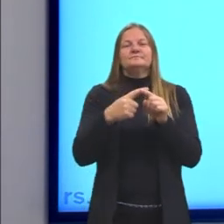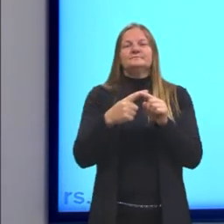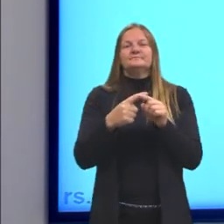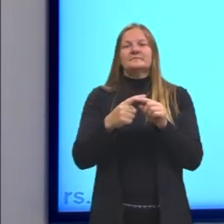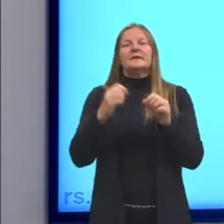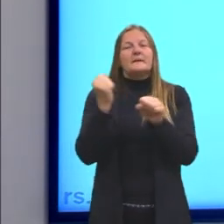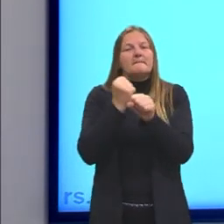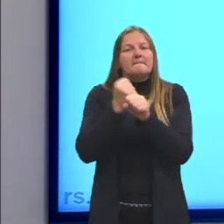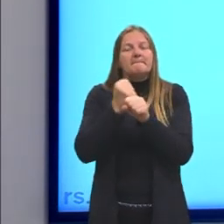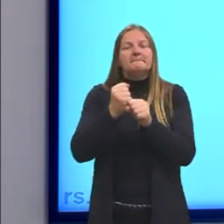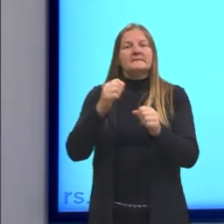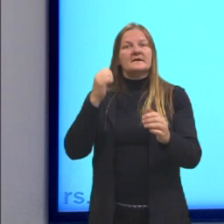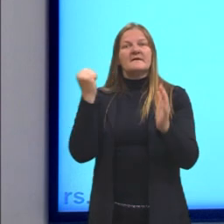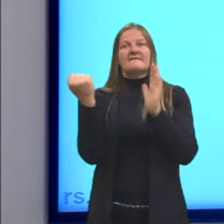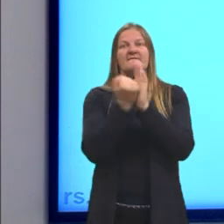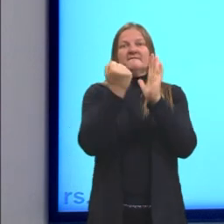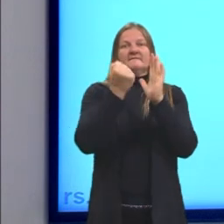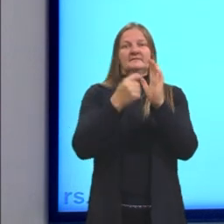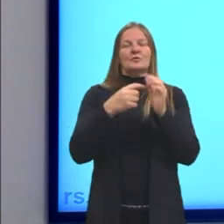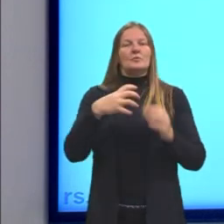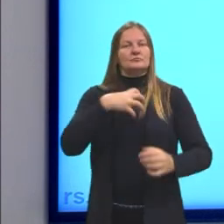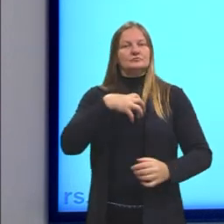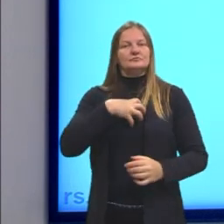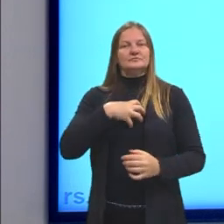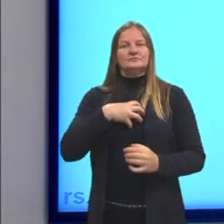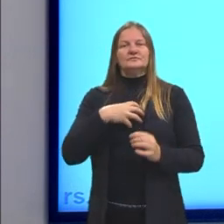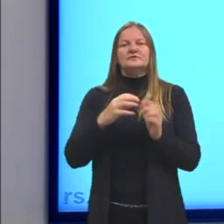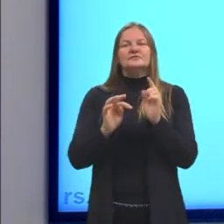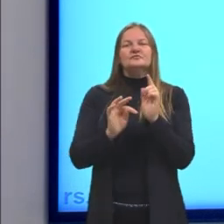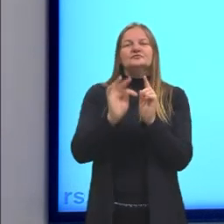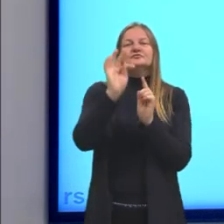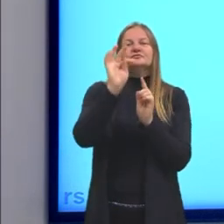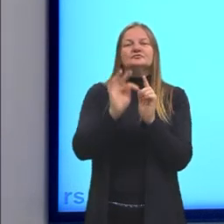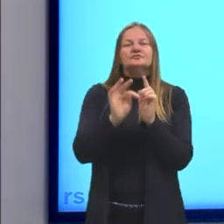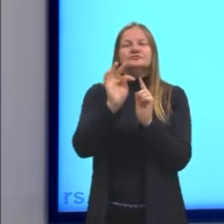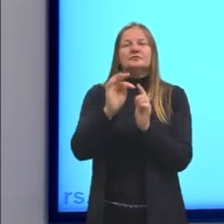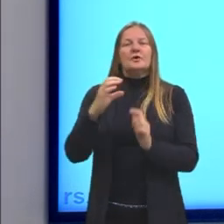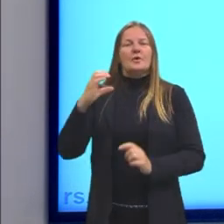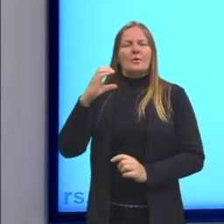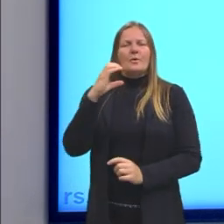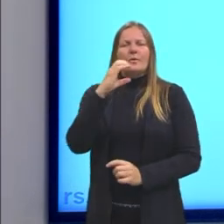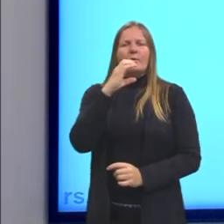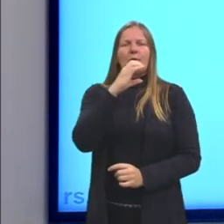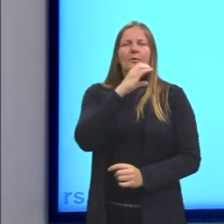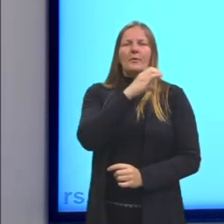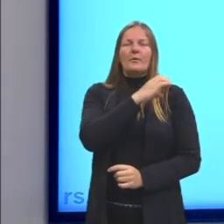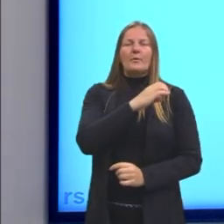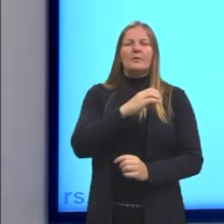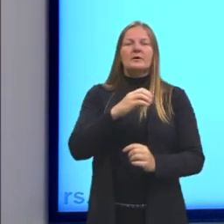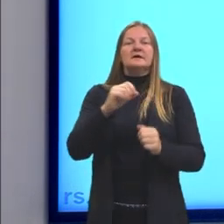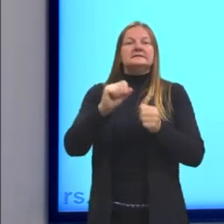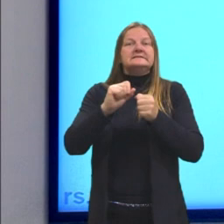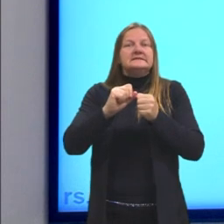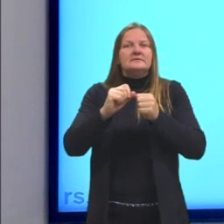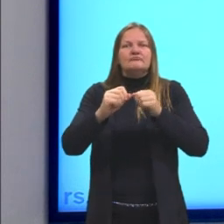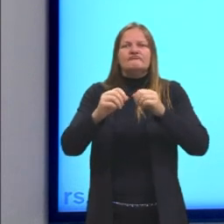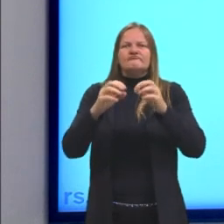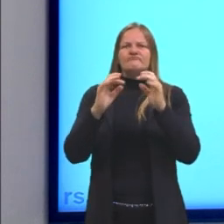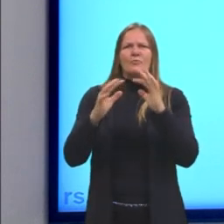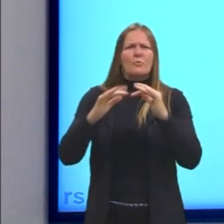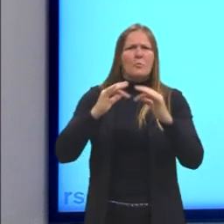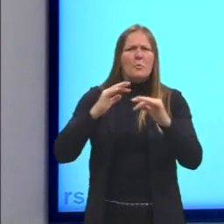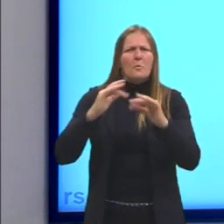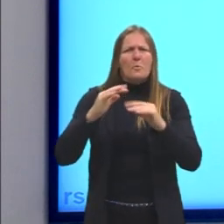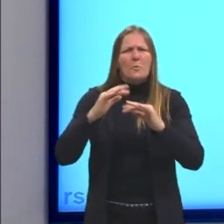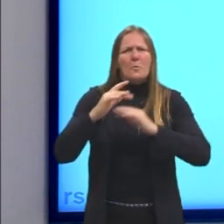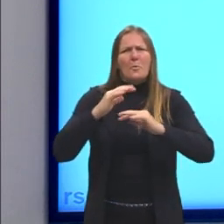produz um efeito que podemos sentir. A sensação de quente. Então, quer dizer que quanto mais agitadas essas moléculas, essas